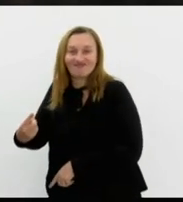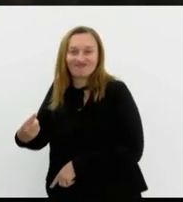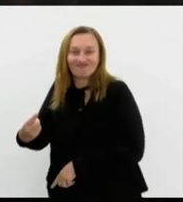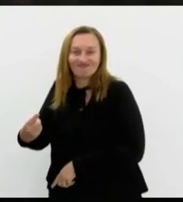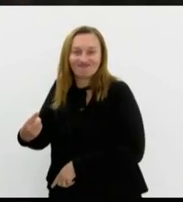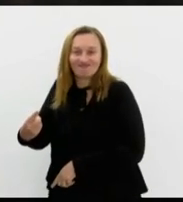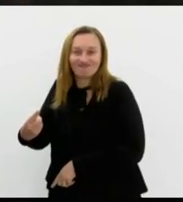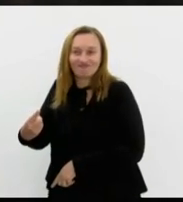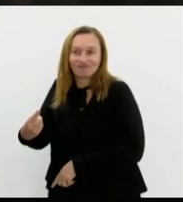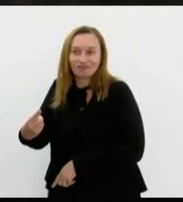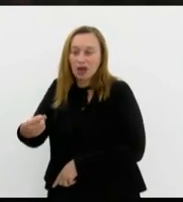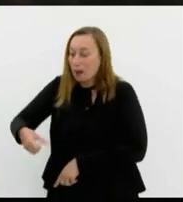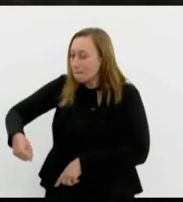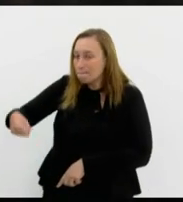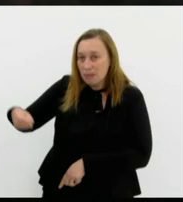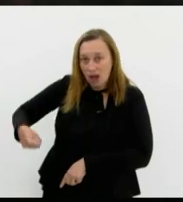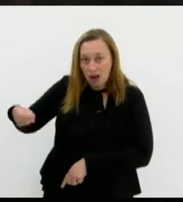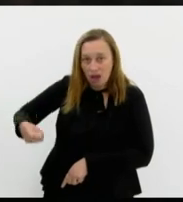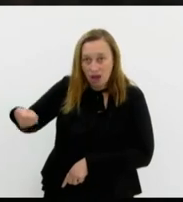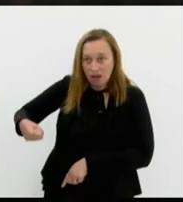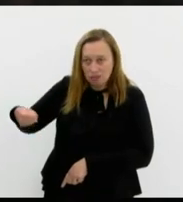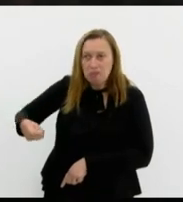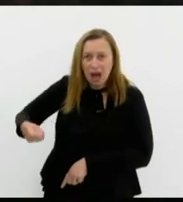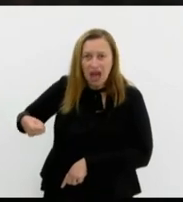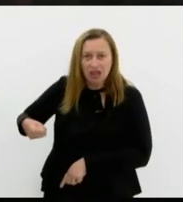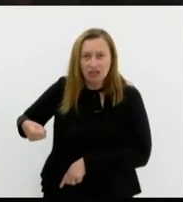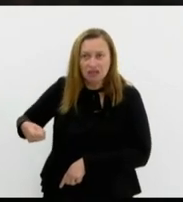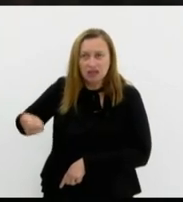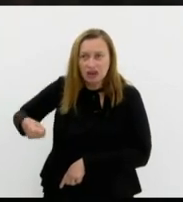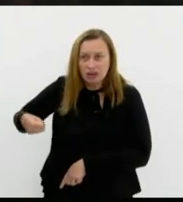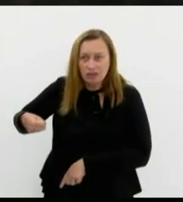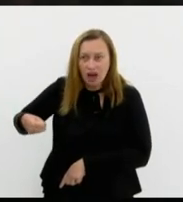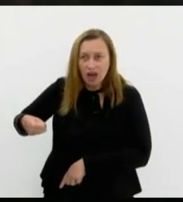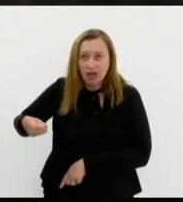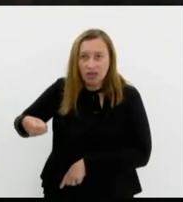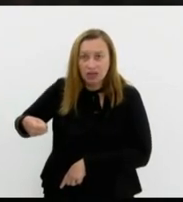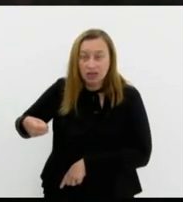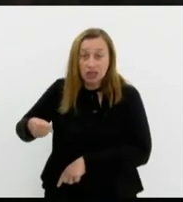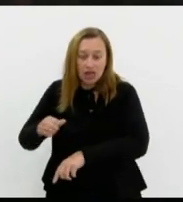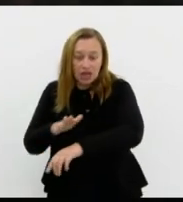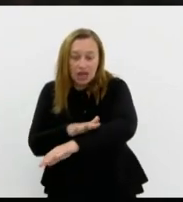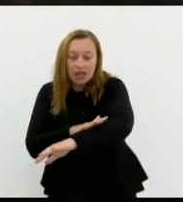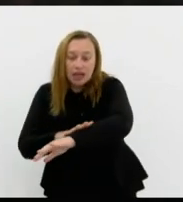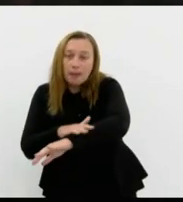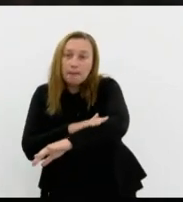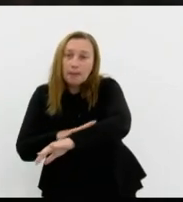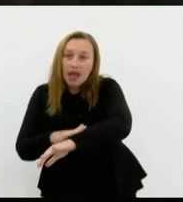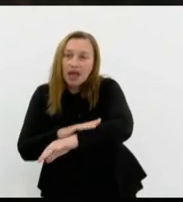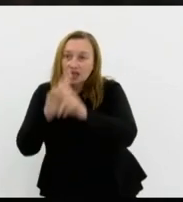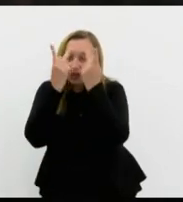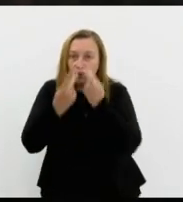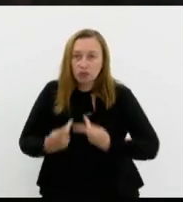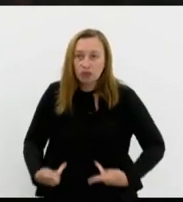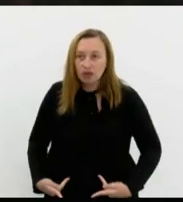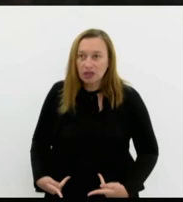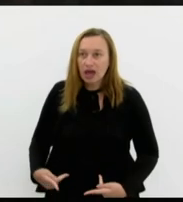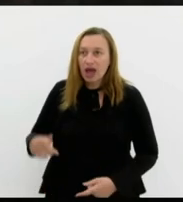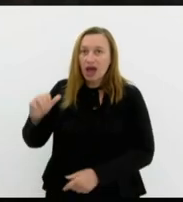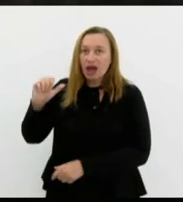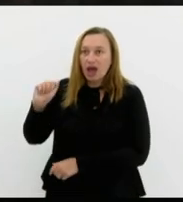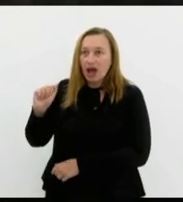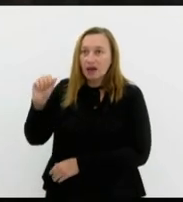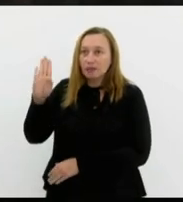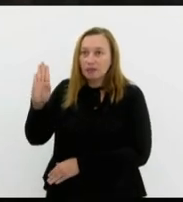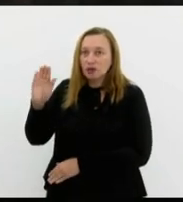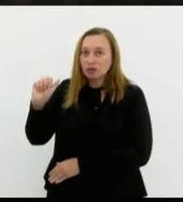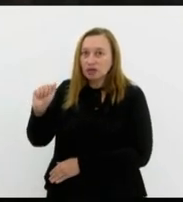Malas, malas de pele humana, abajures de